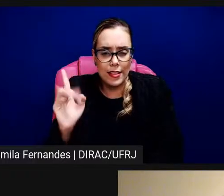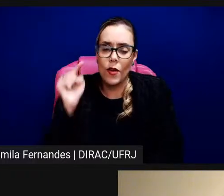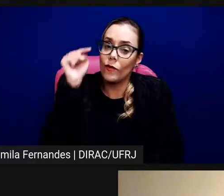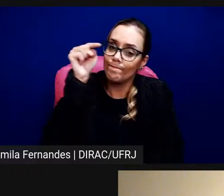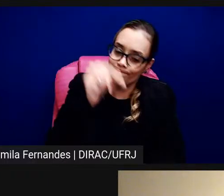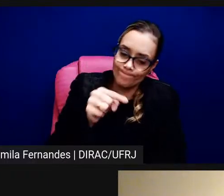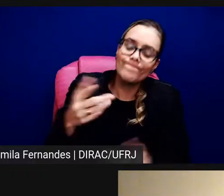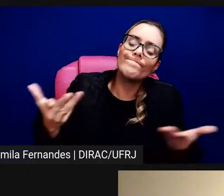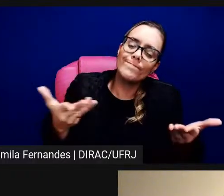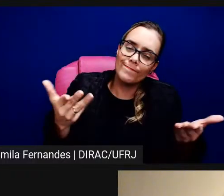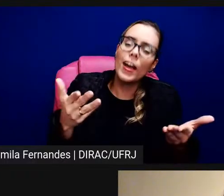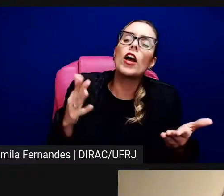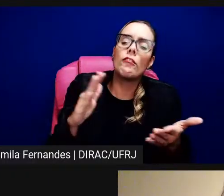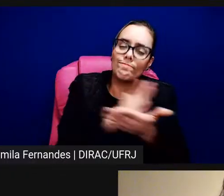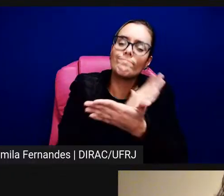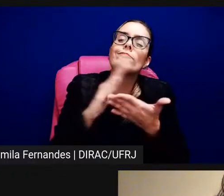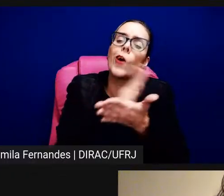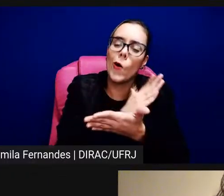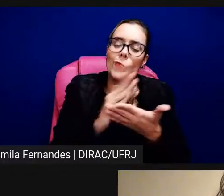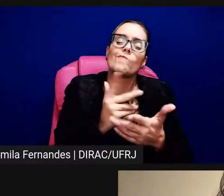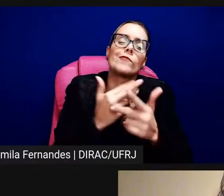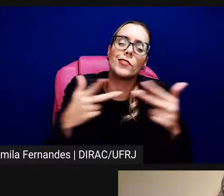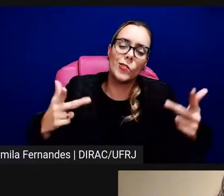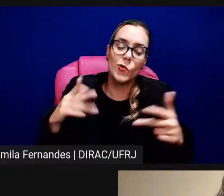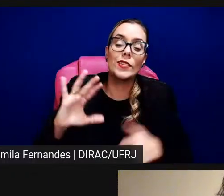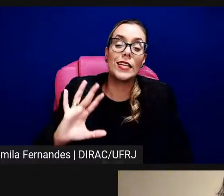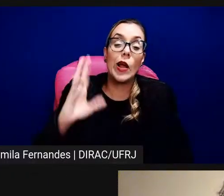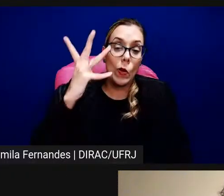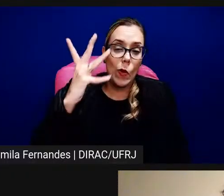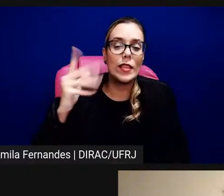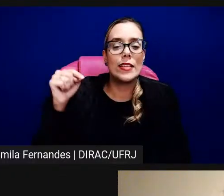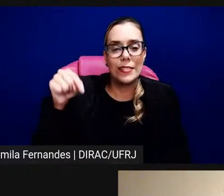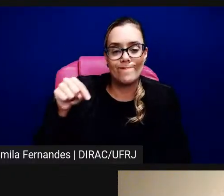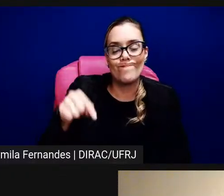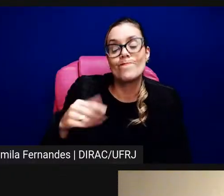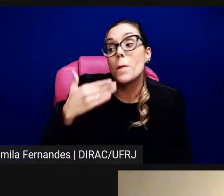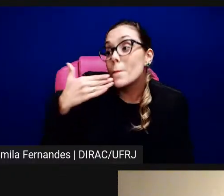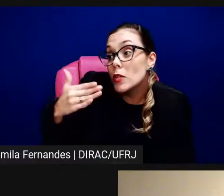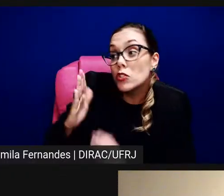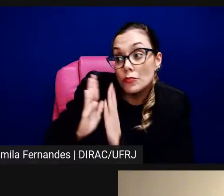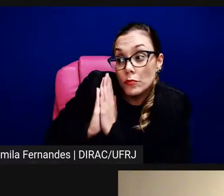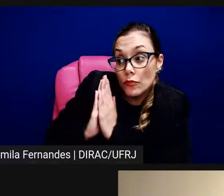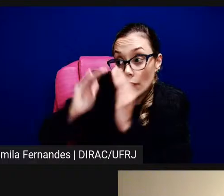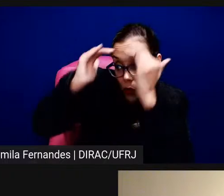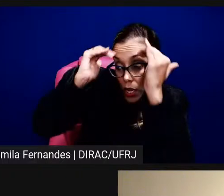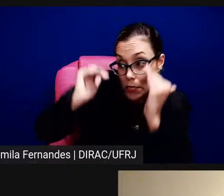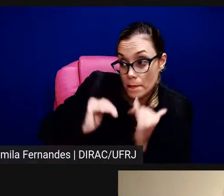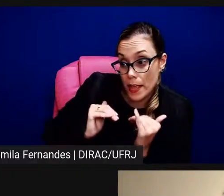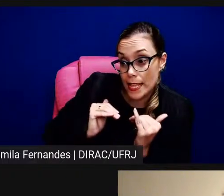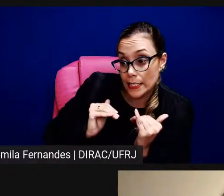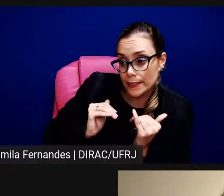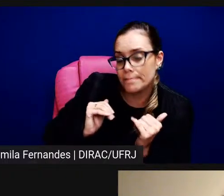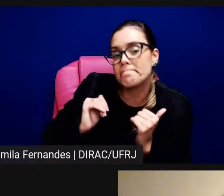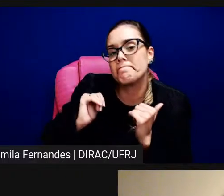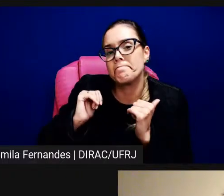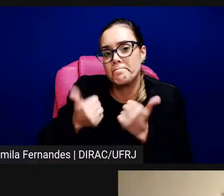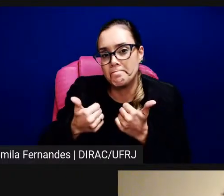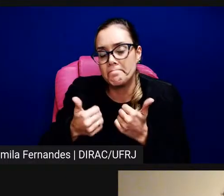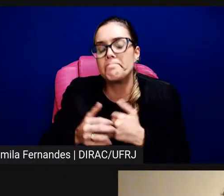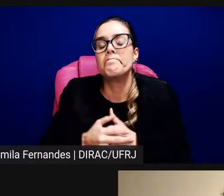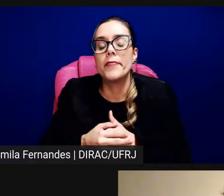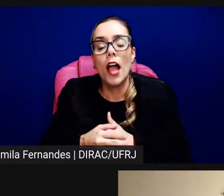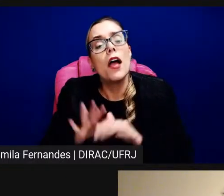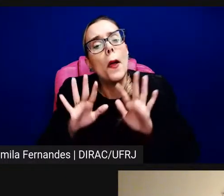pediram, né? Que esse limite, mas eu acho que cada situação é uma situação